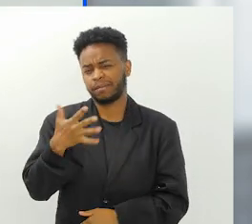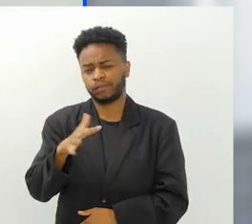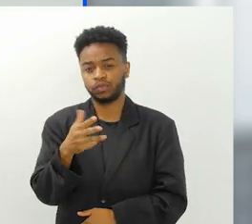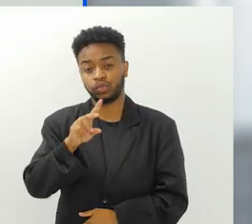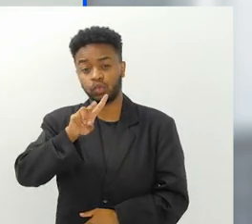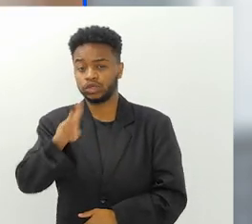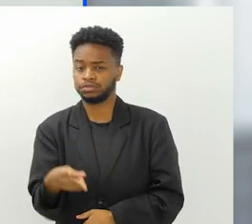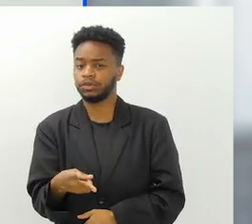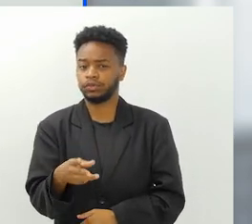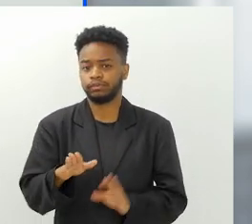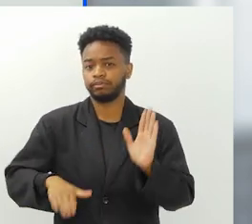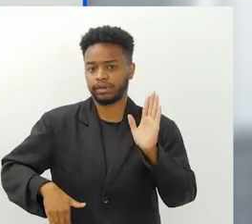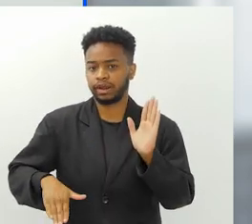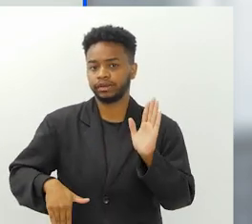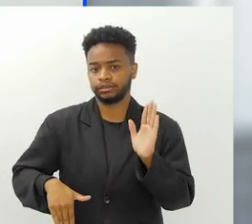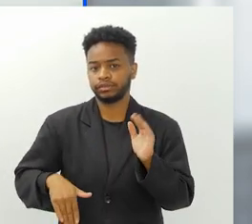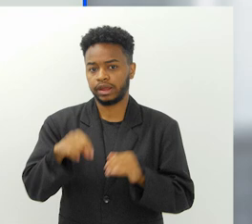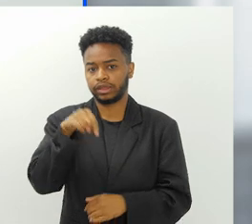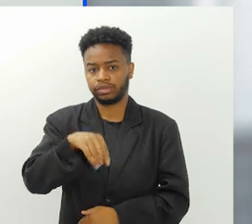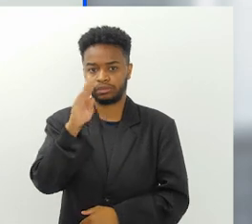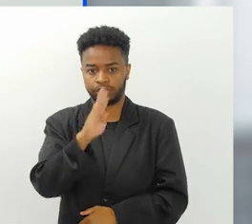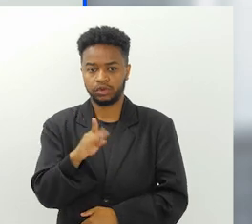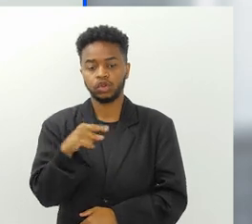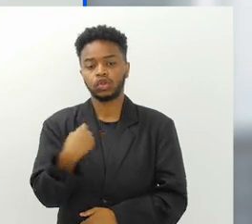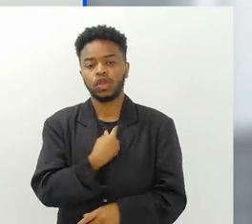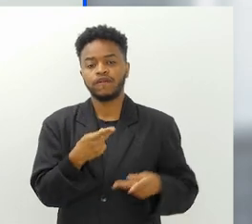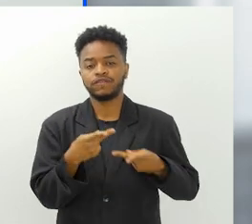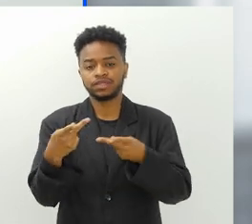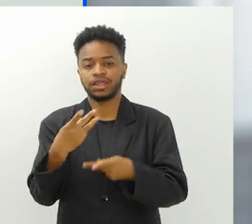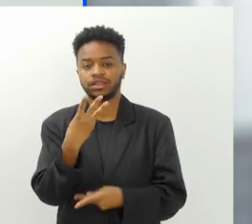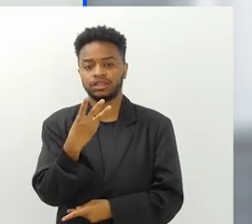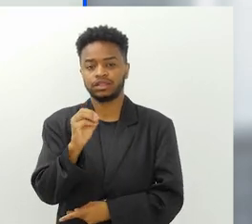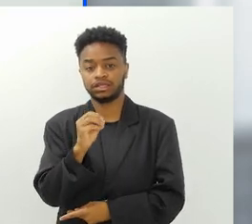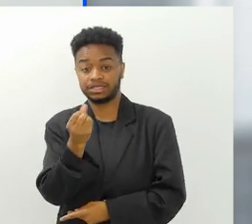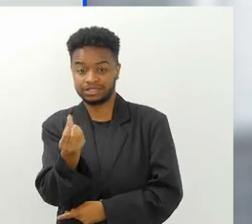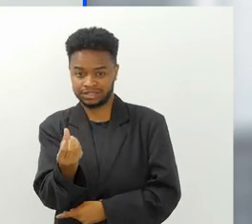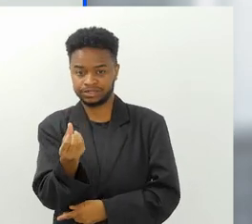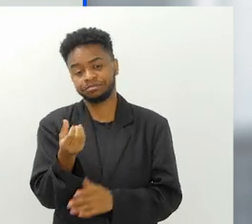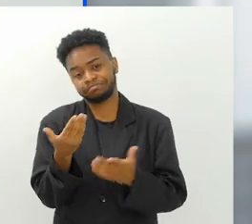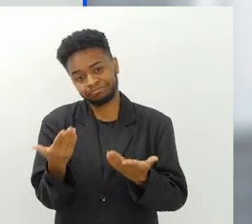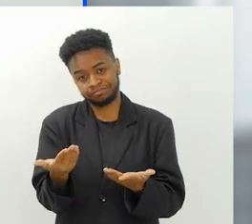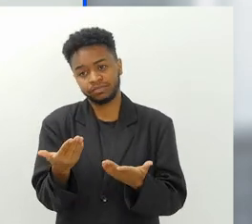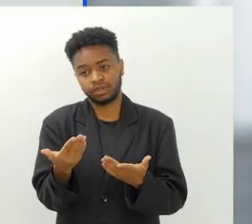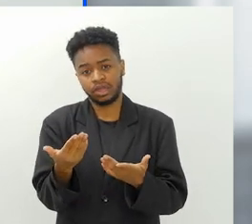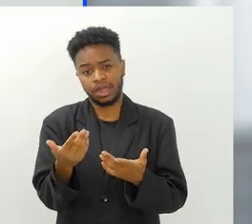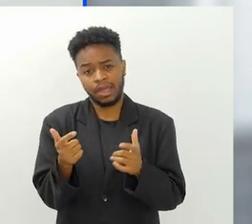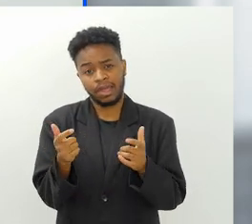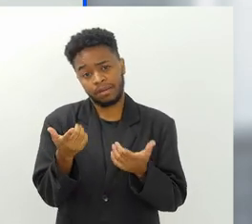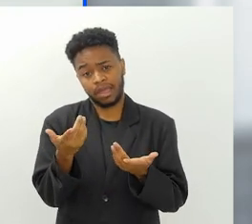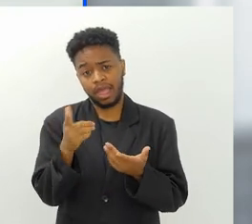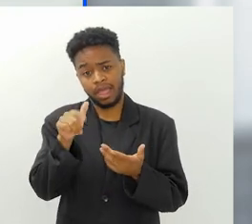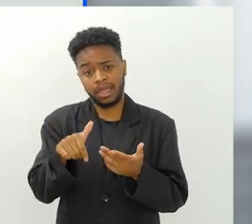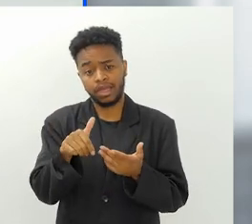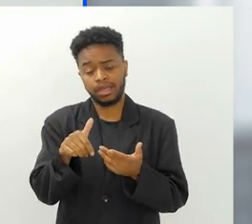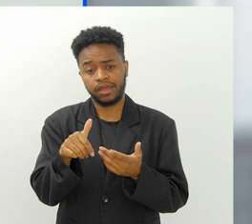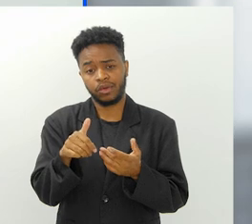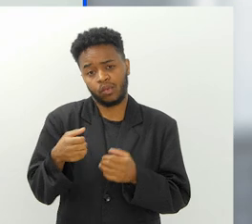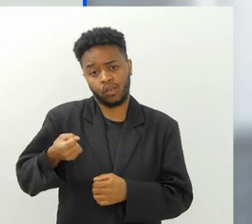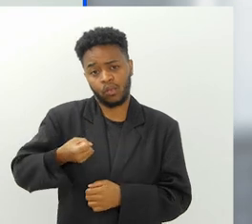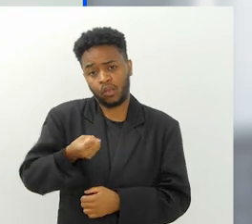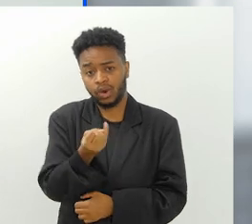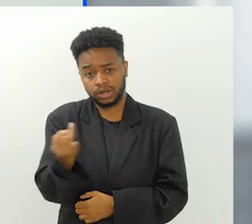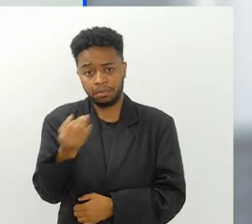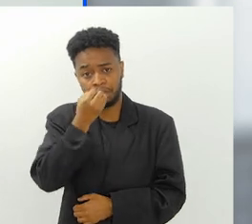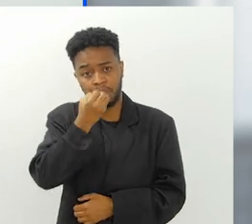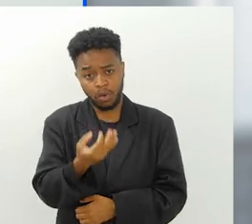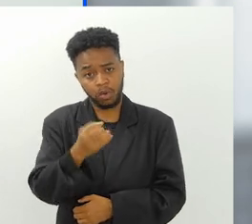duas mil praias, mais de duas mil praias no Brasil, a gente visitou 306. Então, é uma representatividade boa, Robusta, de